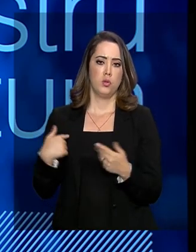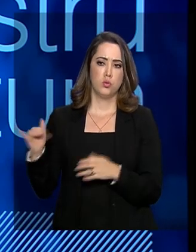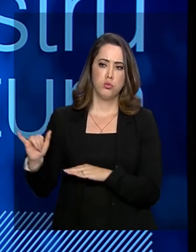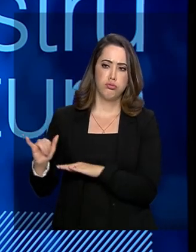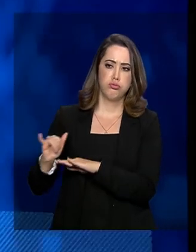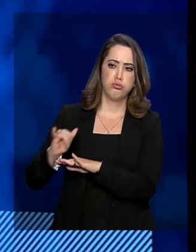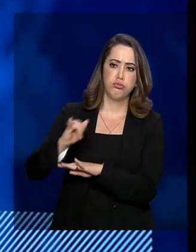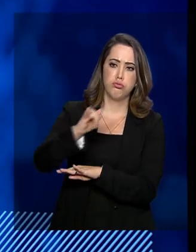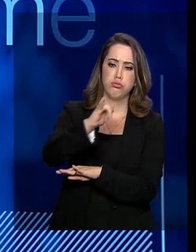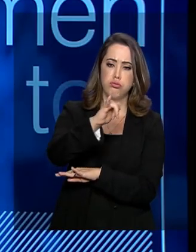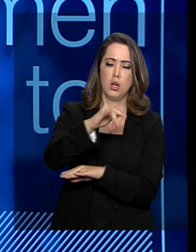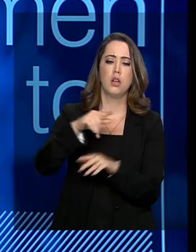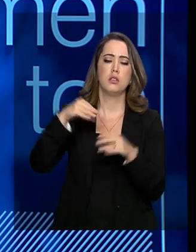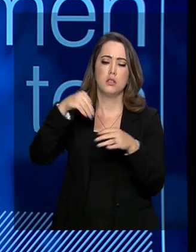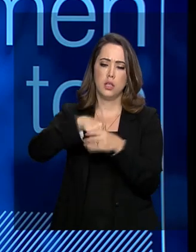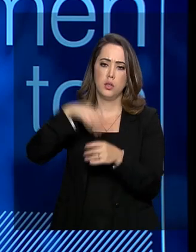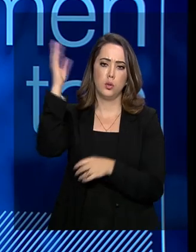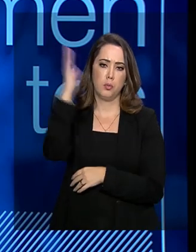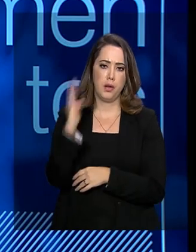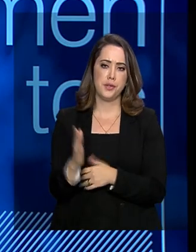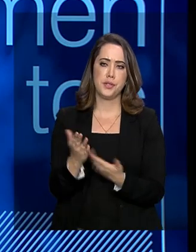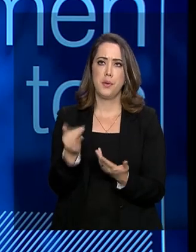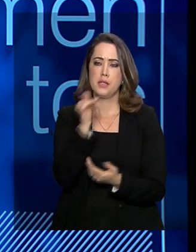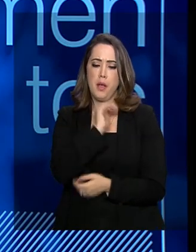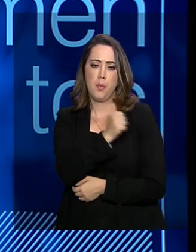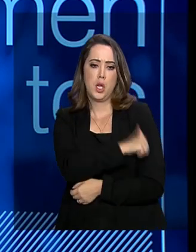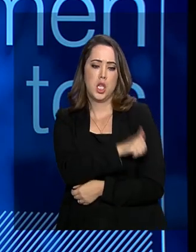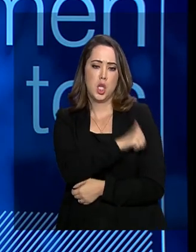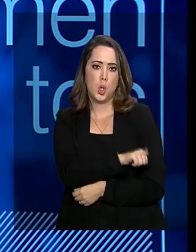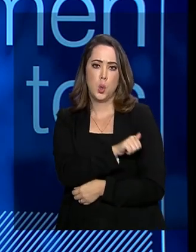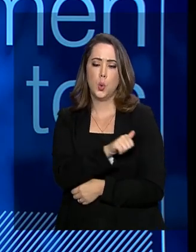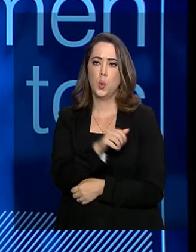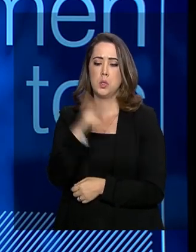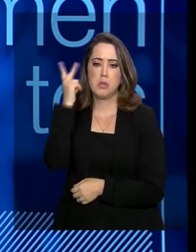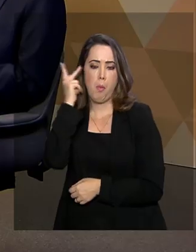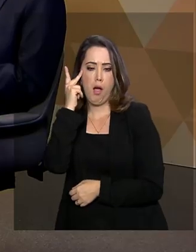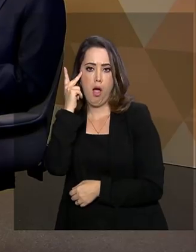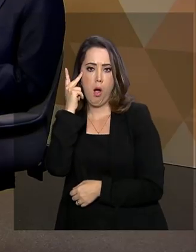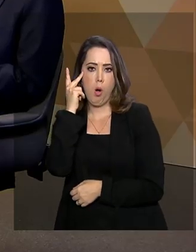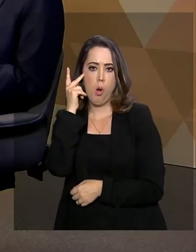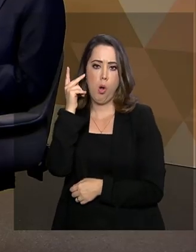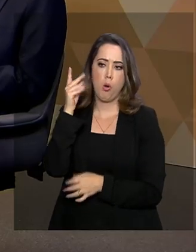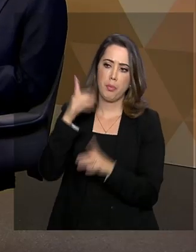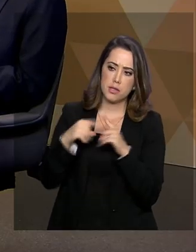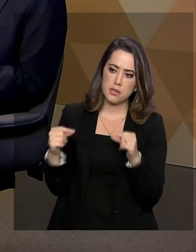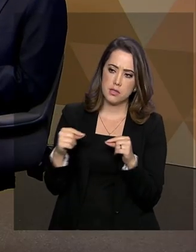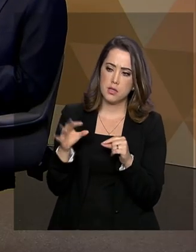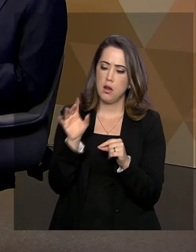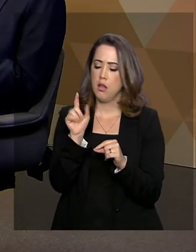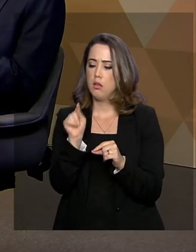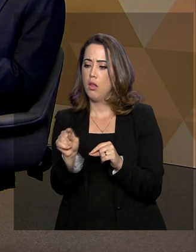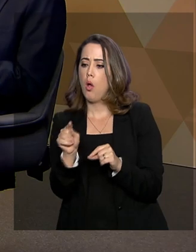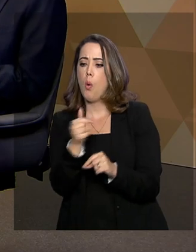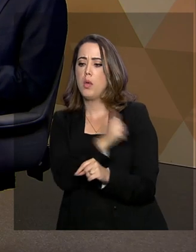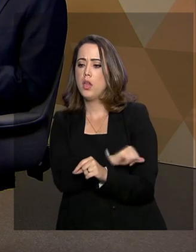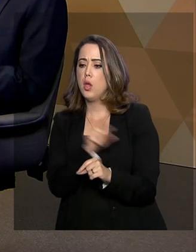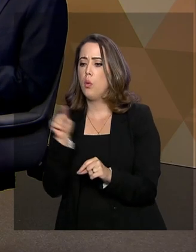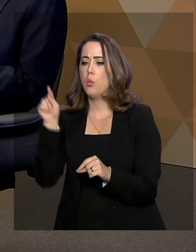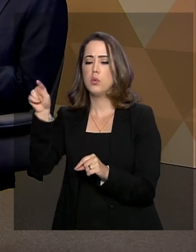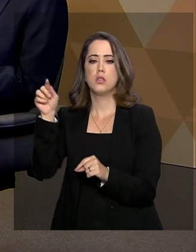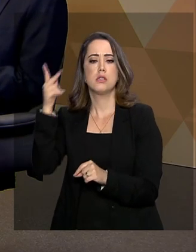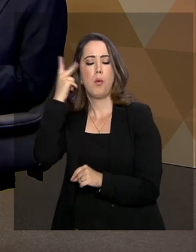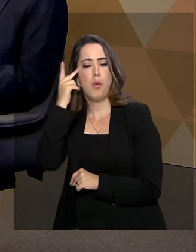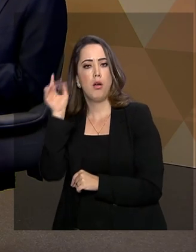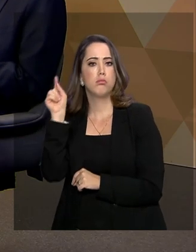trajetos domésticos. Estamos falando de Rio-São Paulo, São Paulo-Brasília. Como ocorre na Europa entre países. Como ocorre na Europa entre países. Então, nós estamos com uma espécie muito